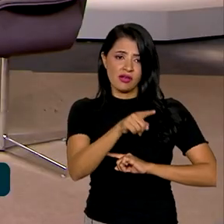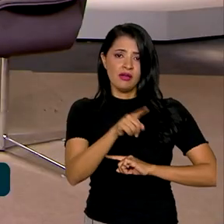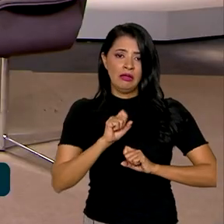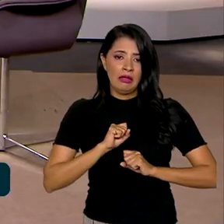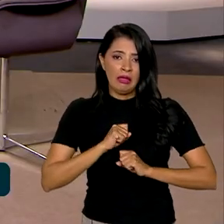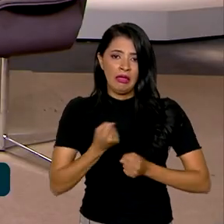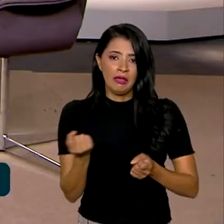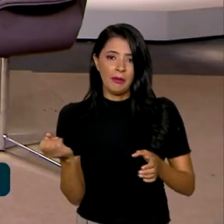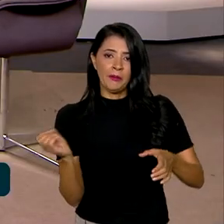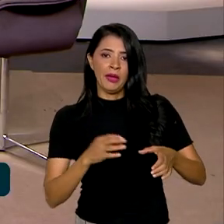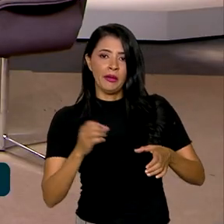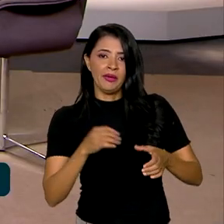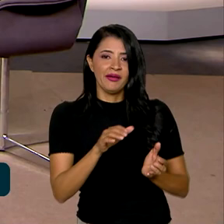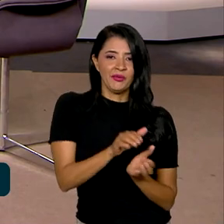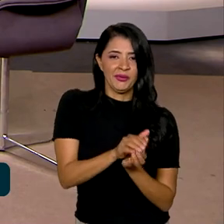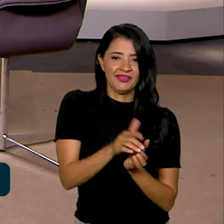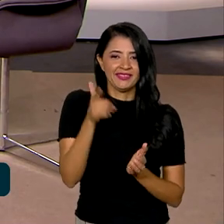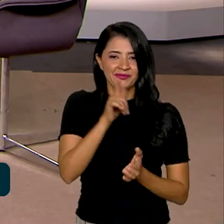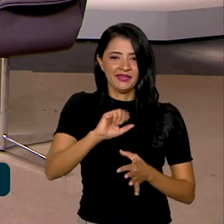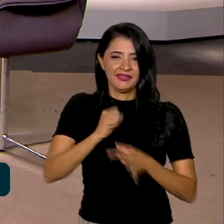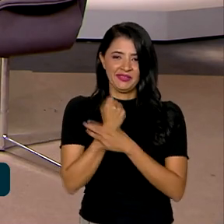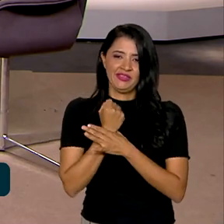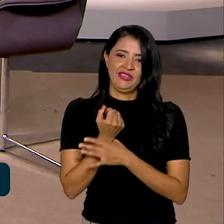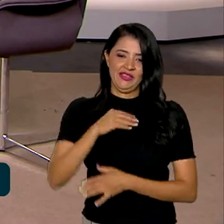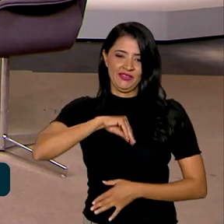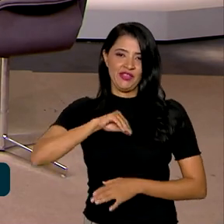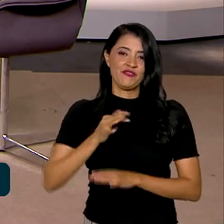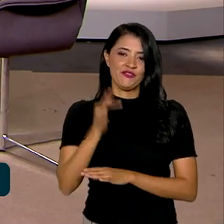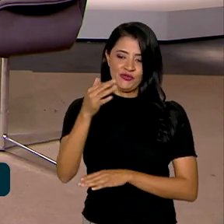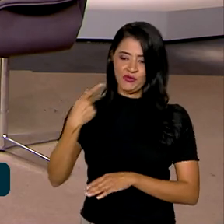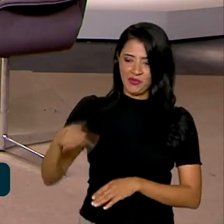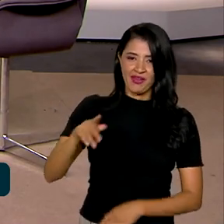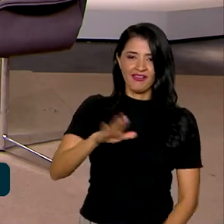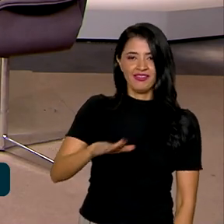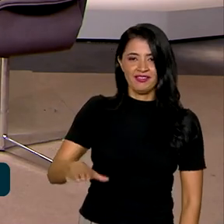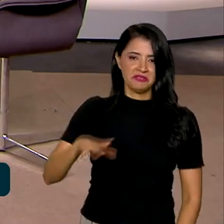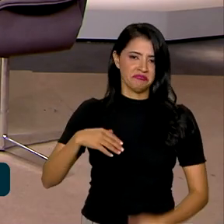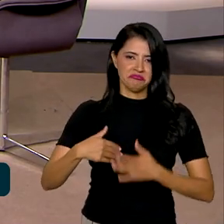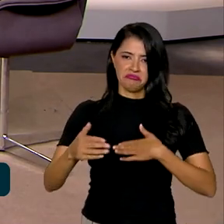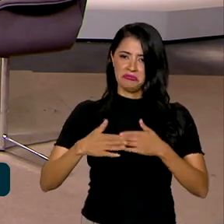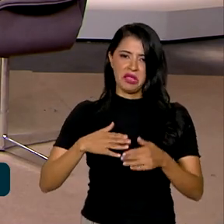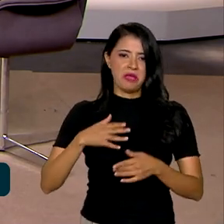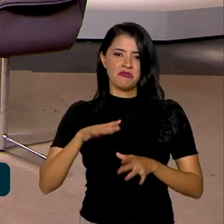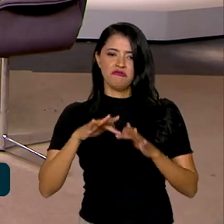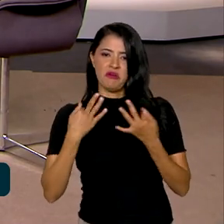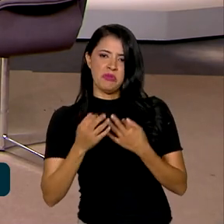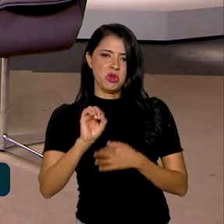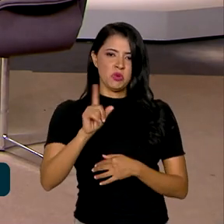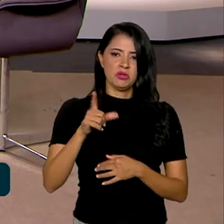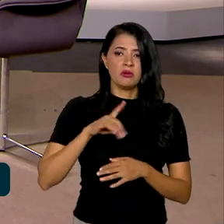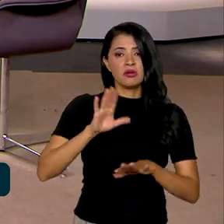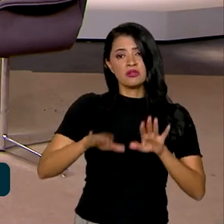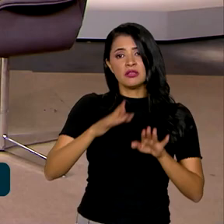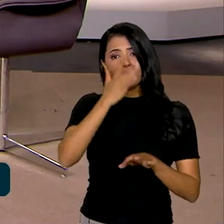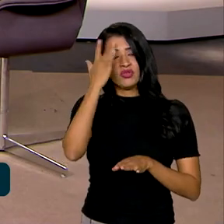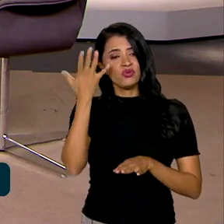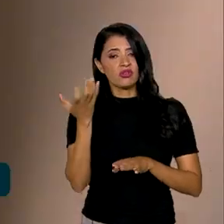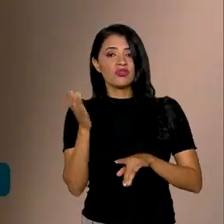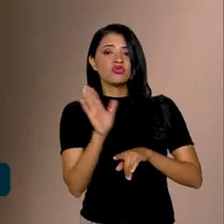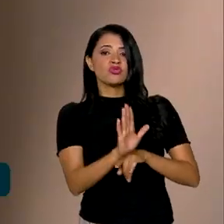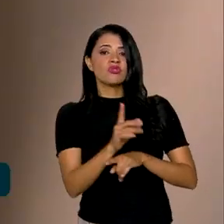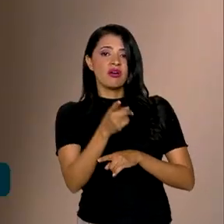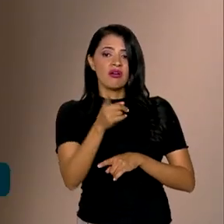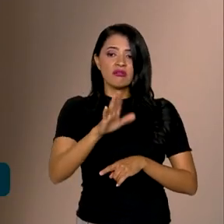esforço de poupança para garantir uma renda para aquela criança ali, independente de ser parente ou não. Muitas vezes as pessoas querem ajudar